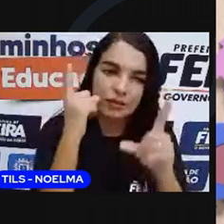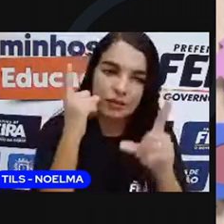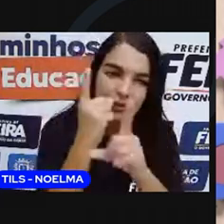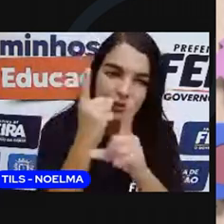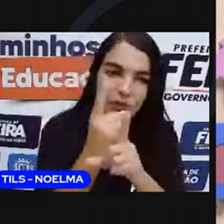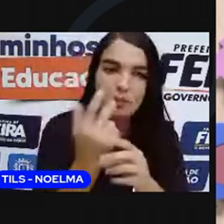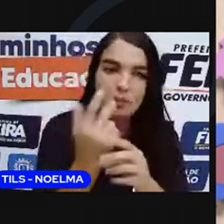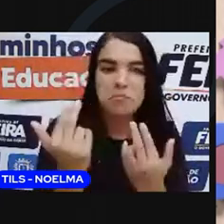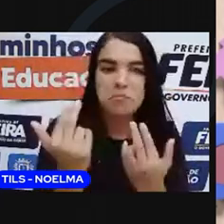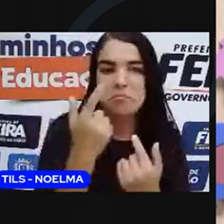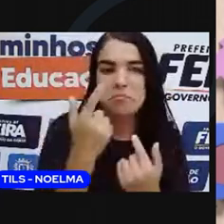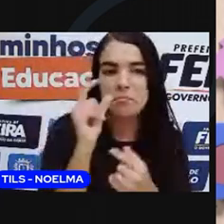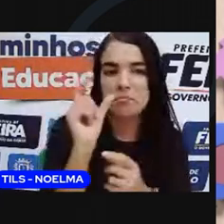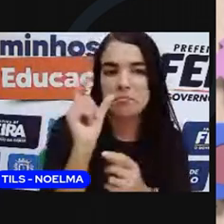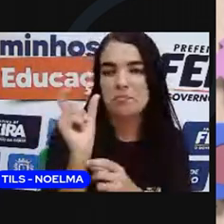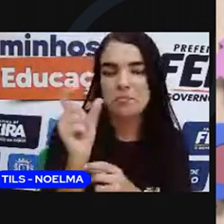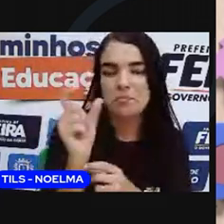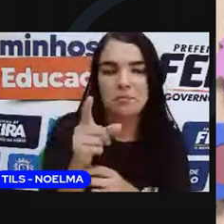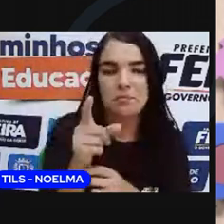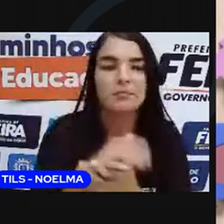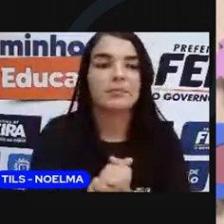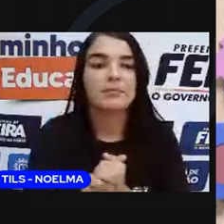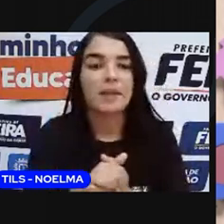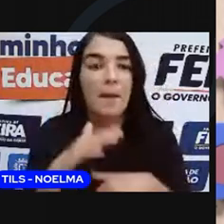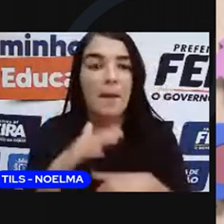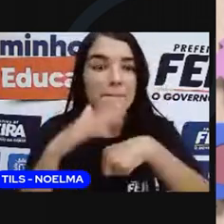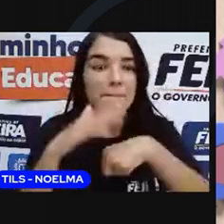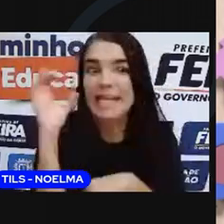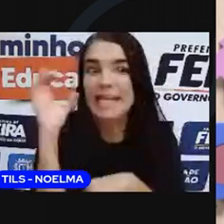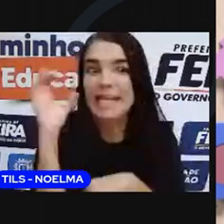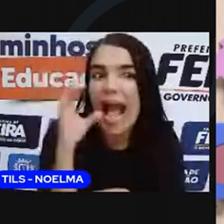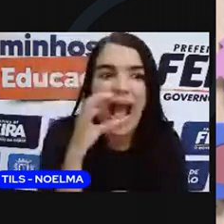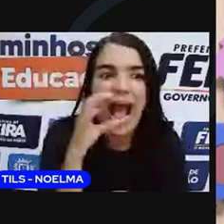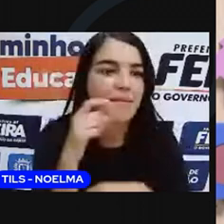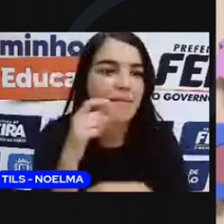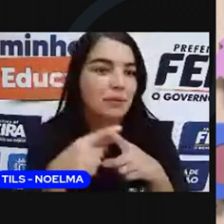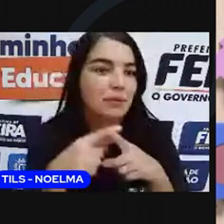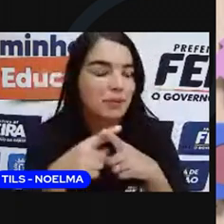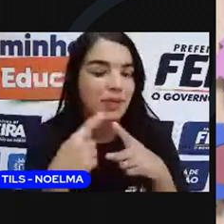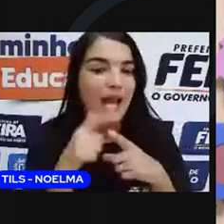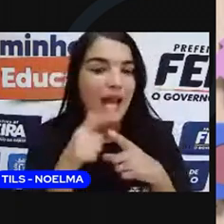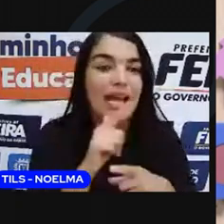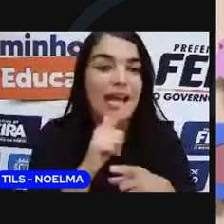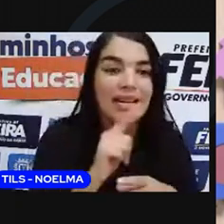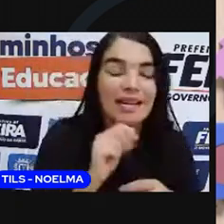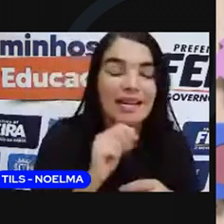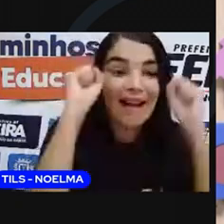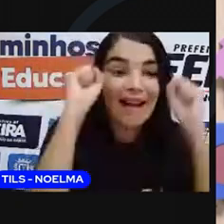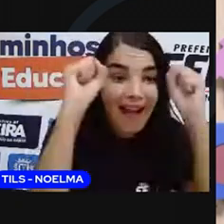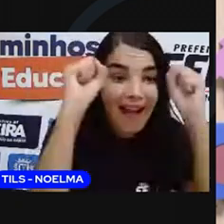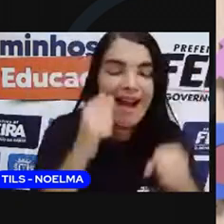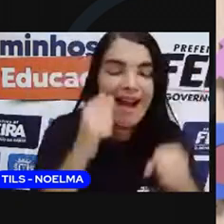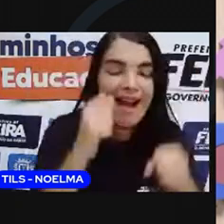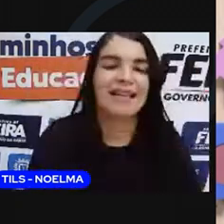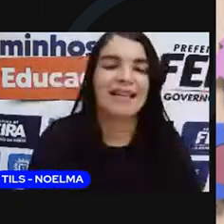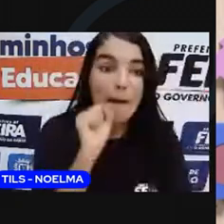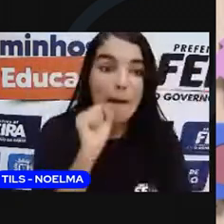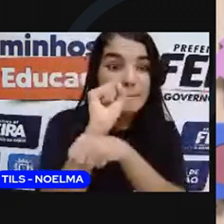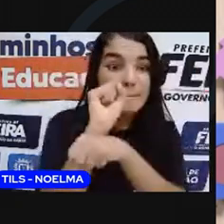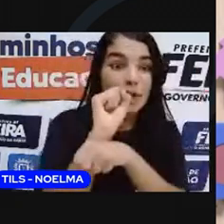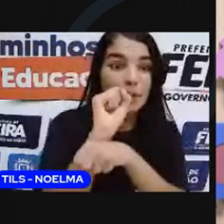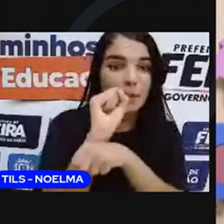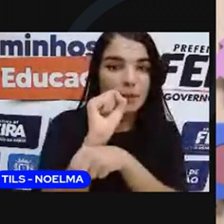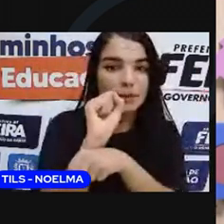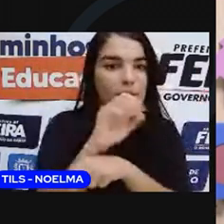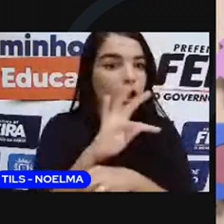O desafio desse jogo é escrever o mais rápido possível as palavras e gritar STOP. Nesse momento, o